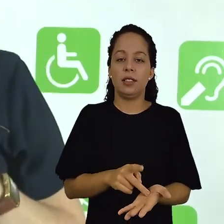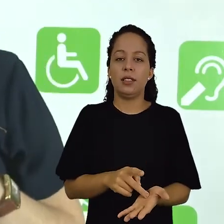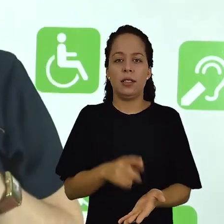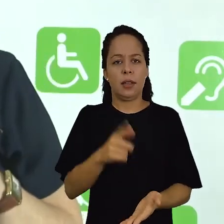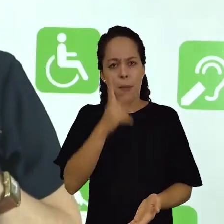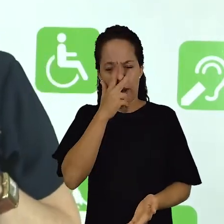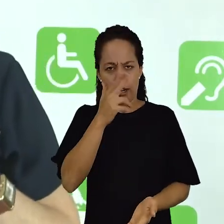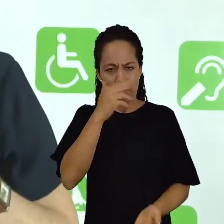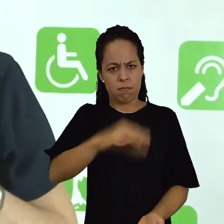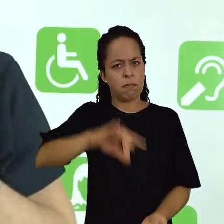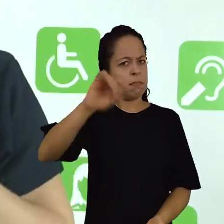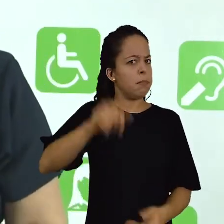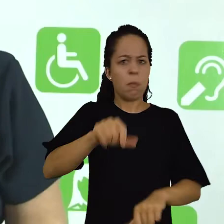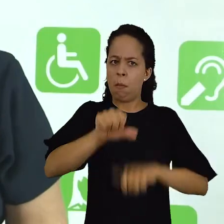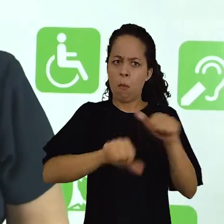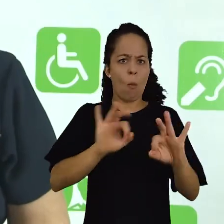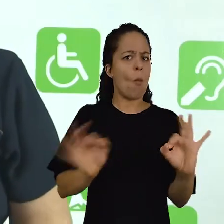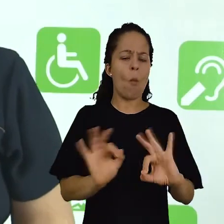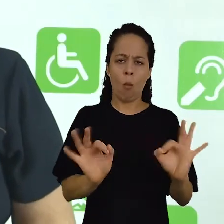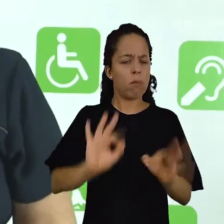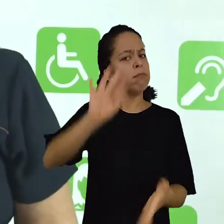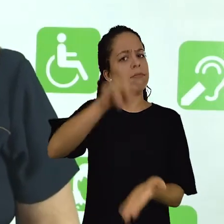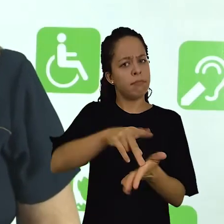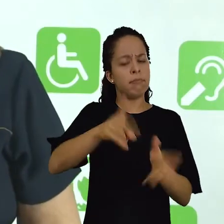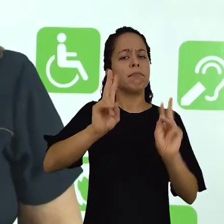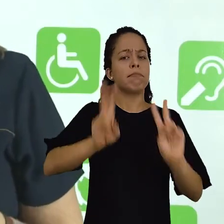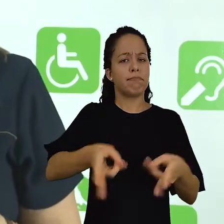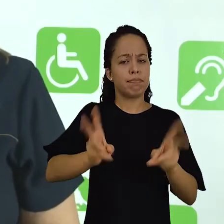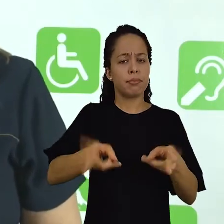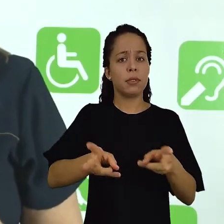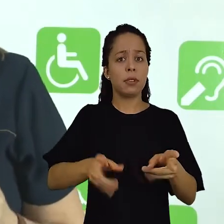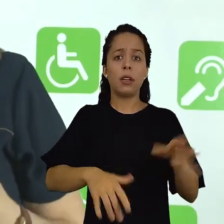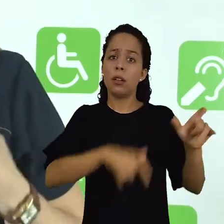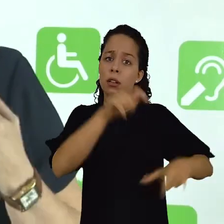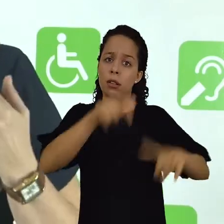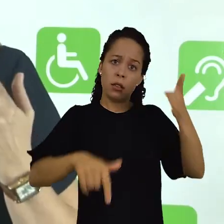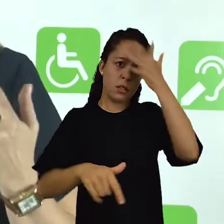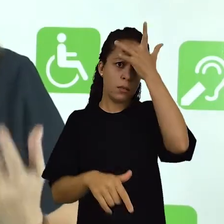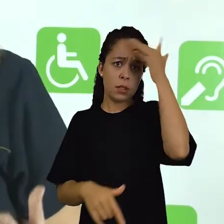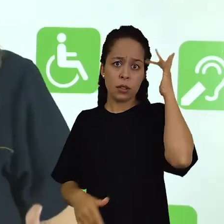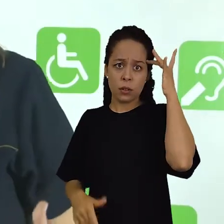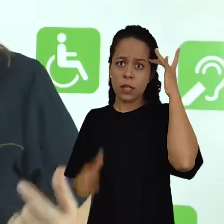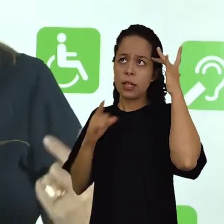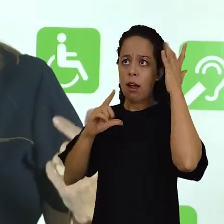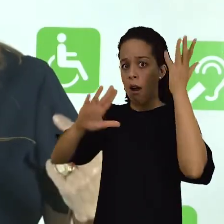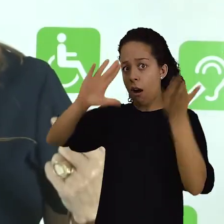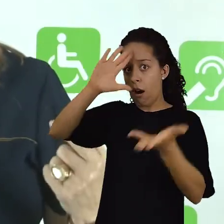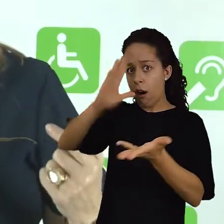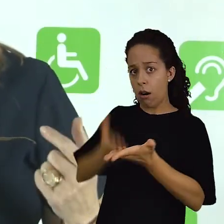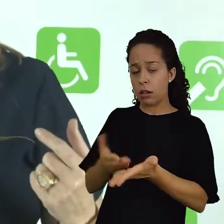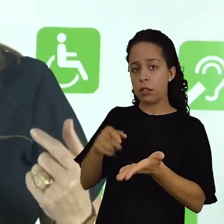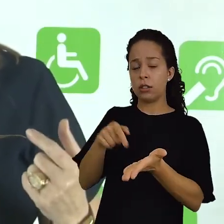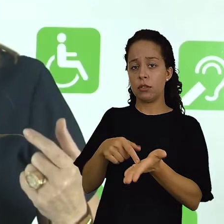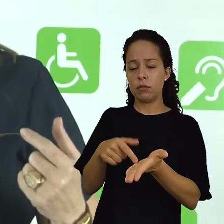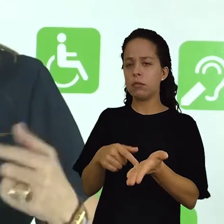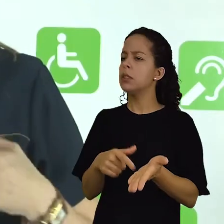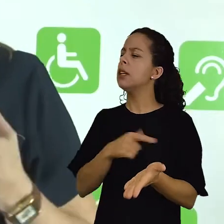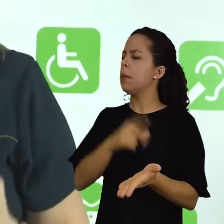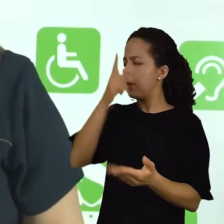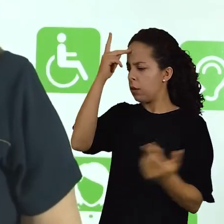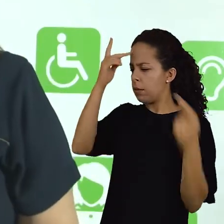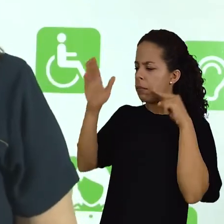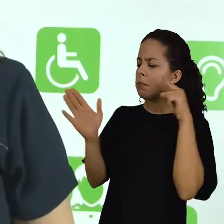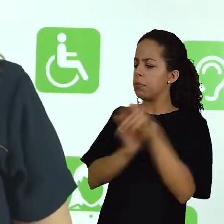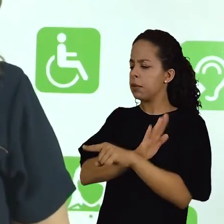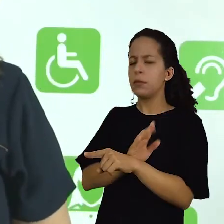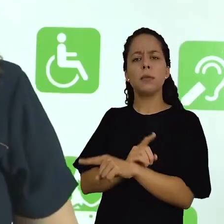definitivas e que podem tornar os fiéis, levar